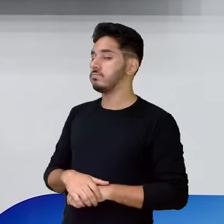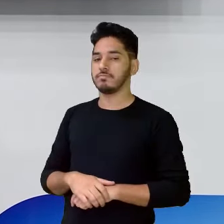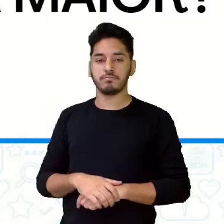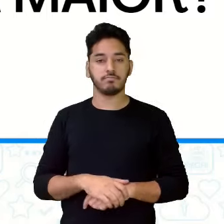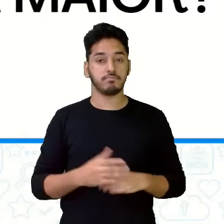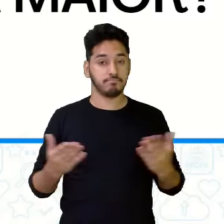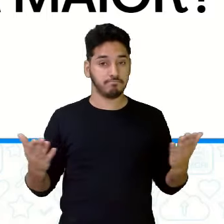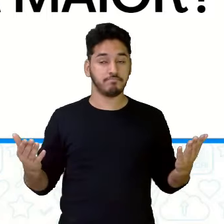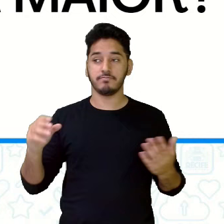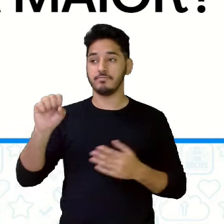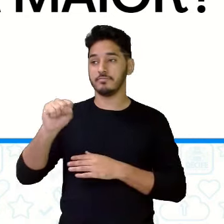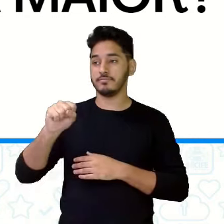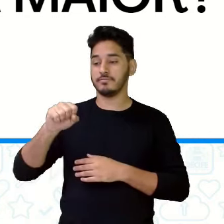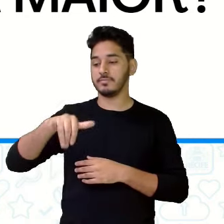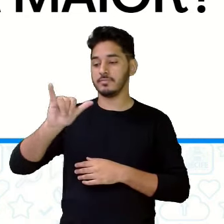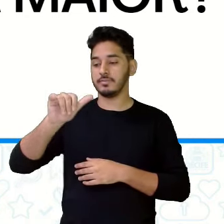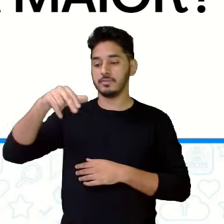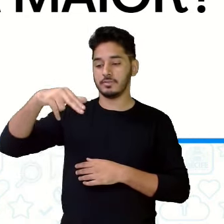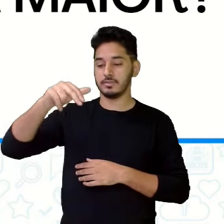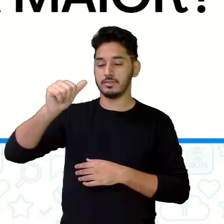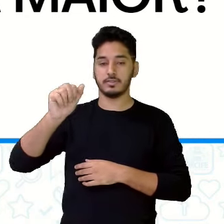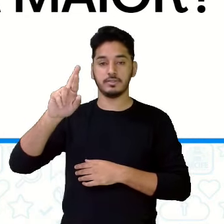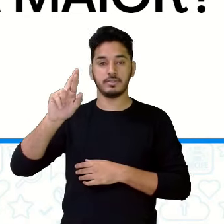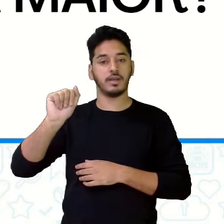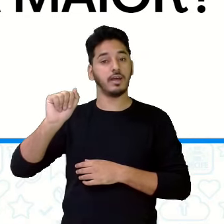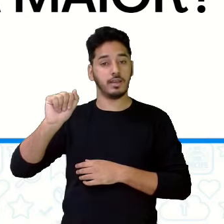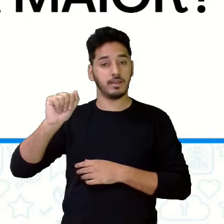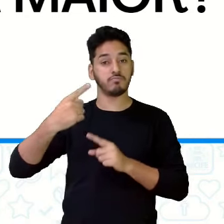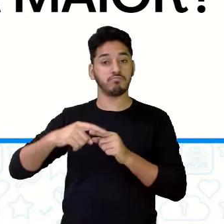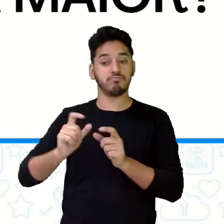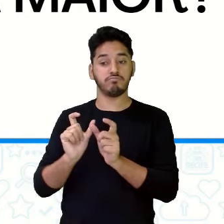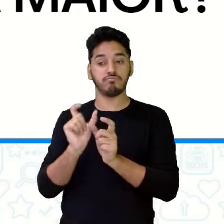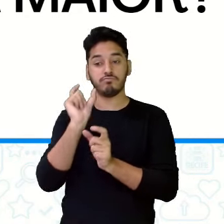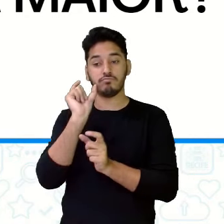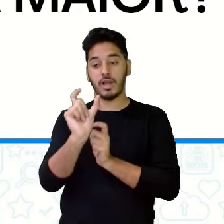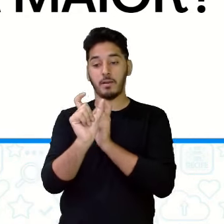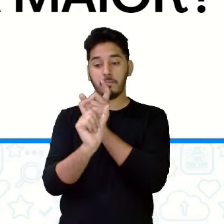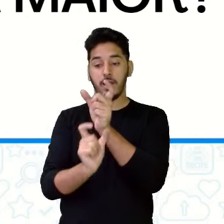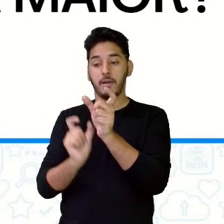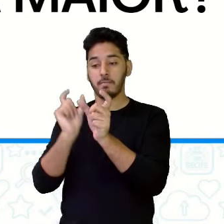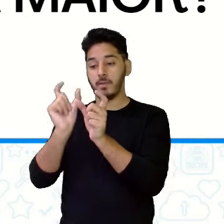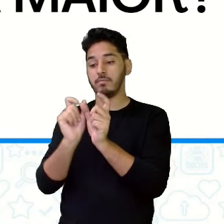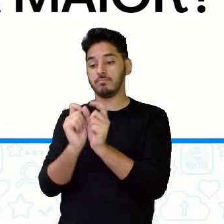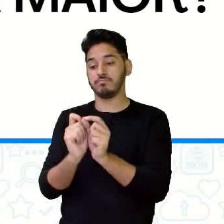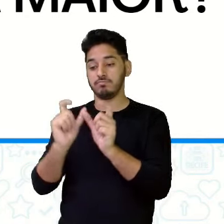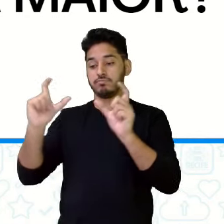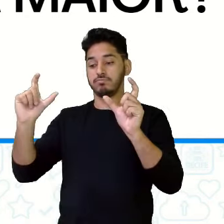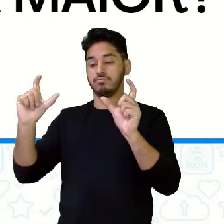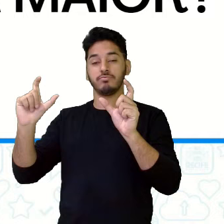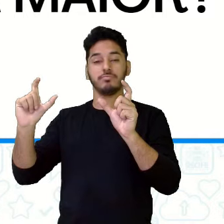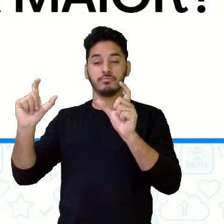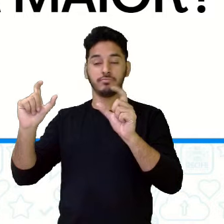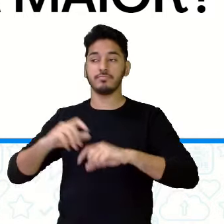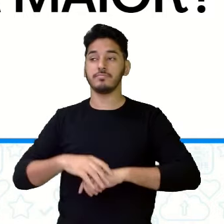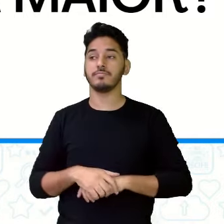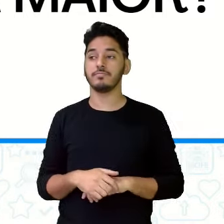É Sinara. abro mais vezes a minha boca para falar o nome Sinara.